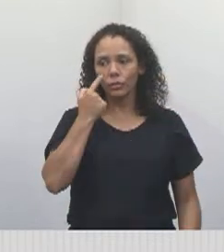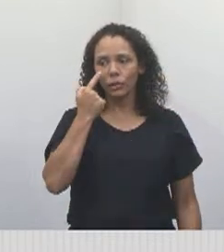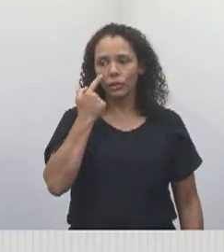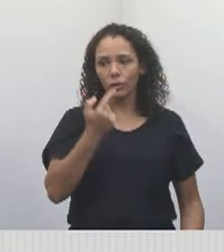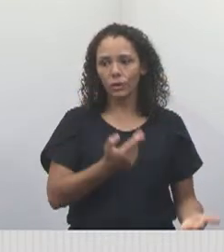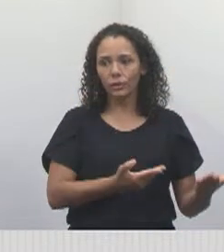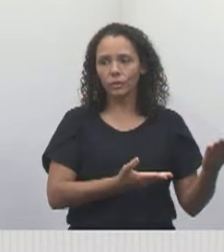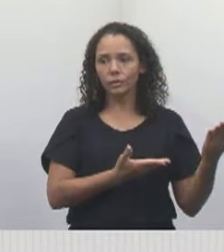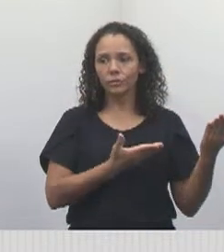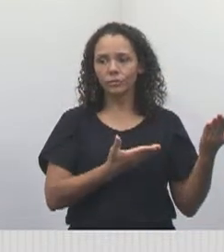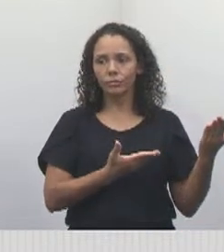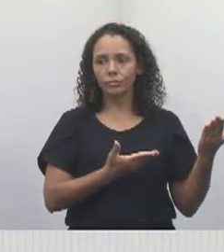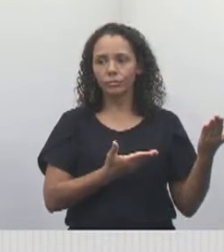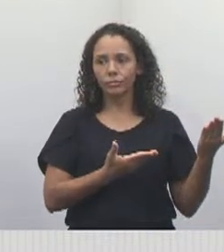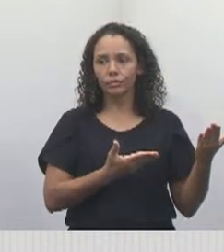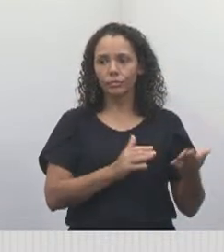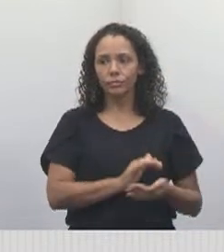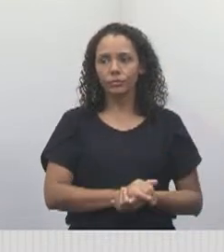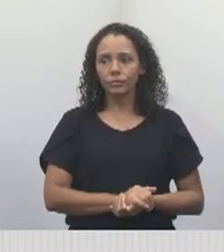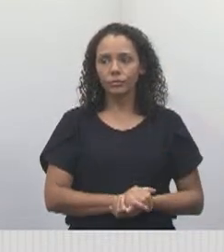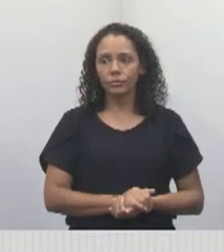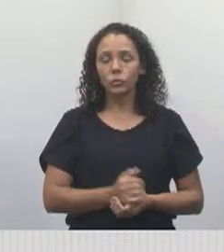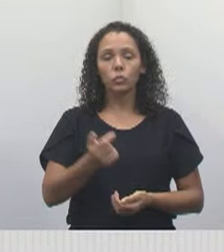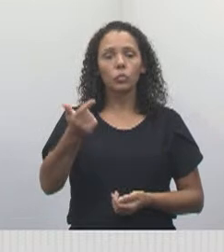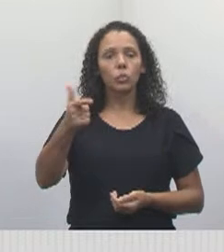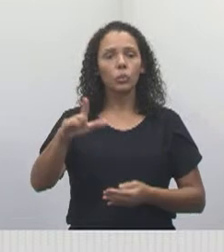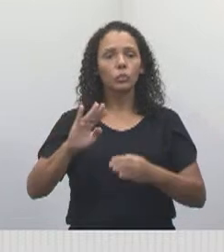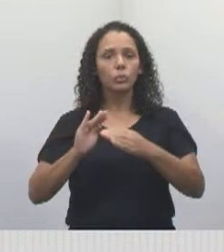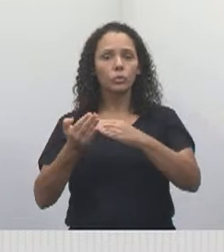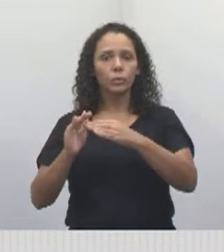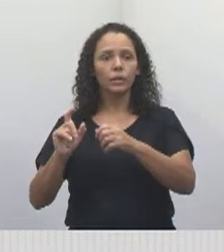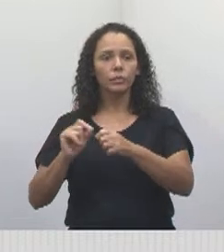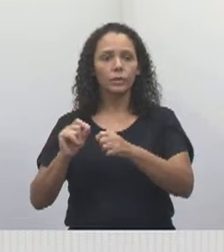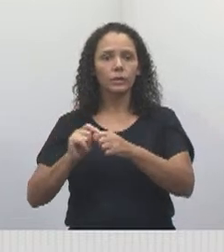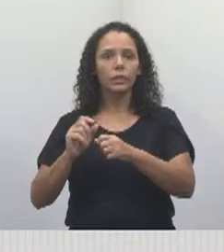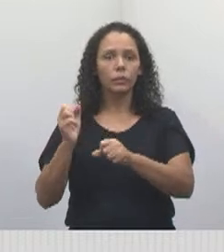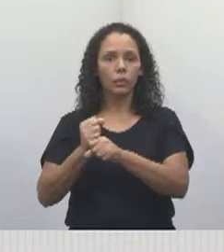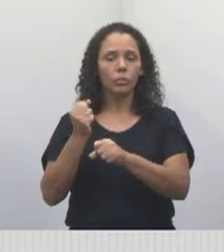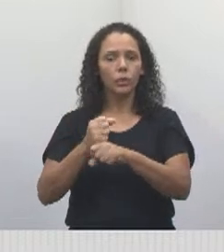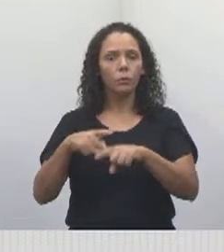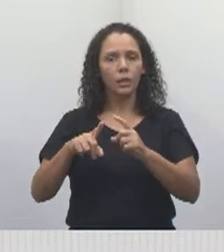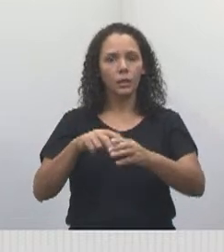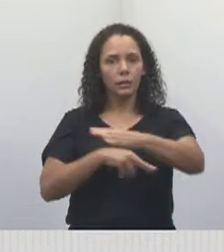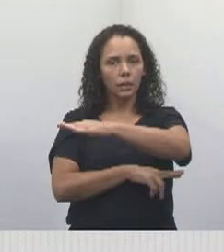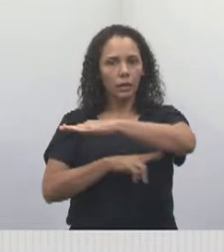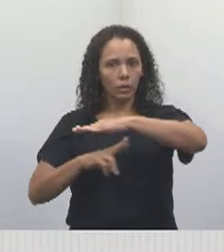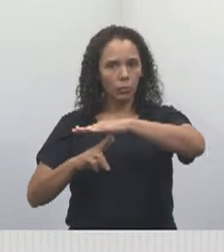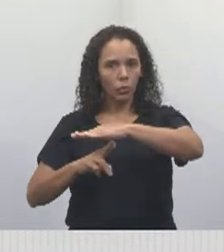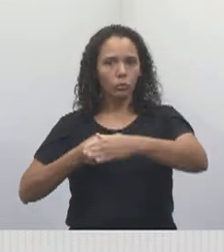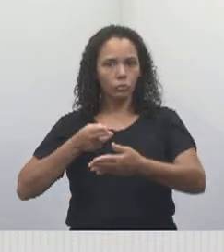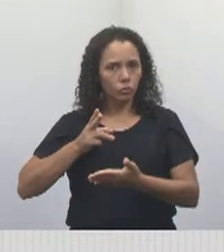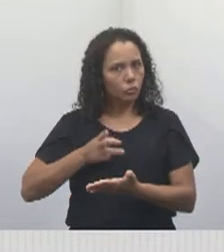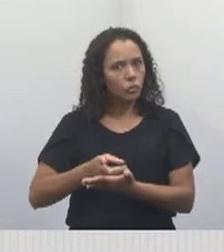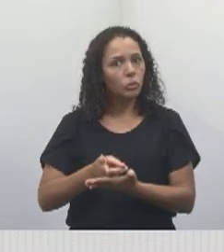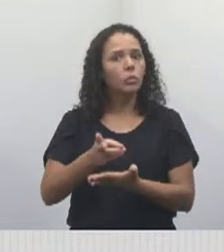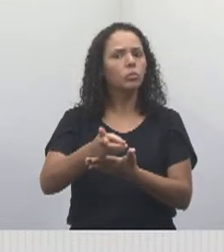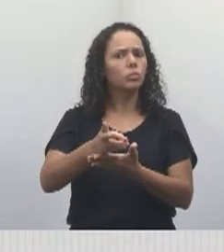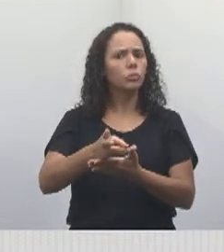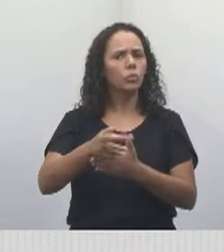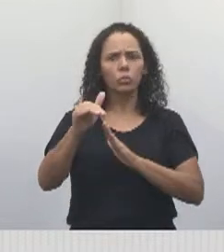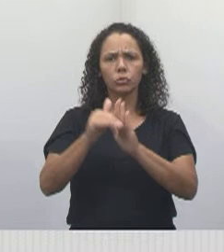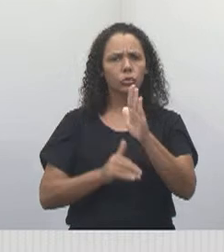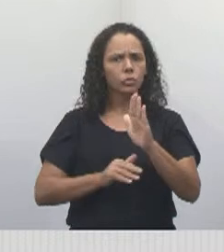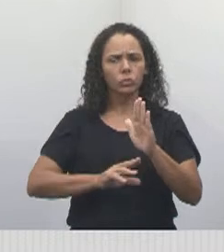Poxa, no São Luís fizeram a obra, mas tiveram esse zelo. Não retiraram uma ponte de passagem